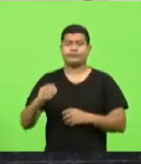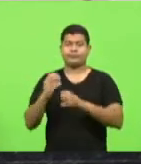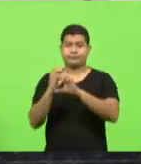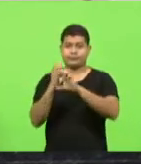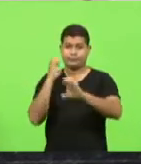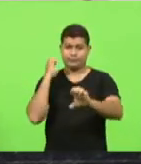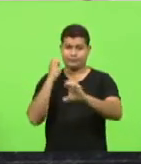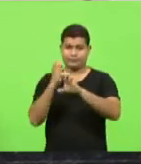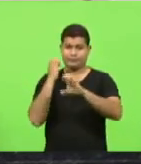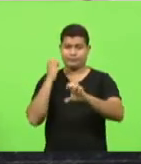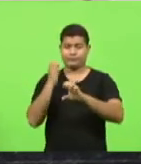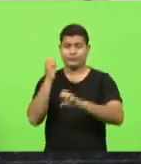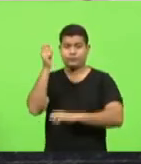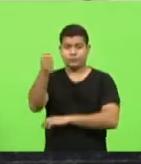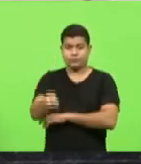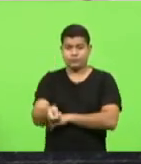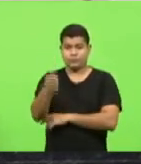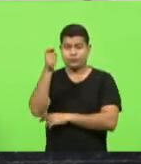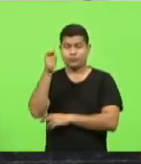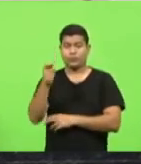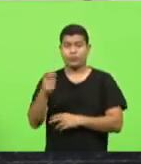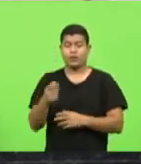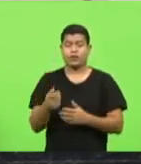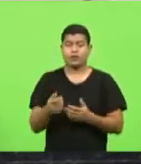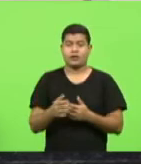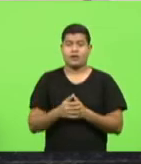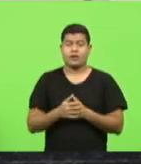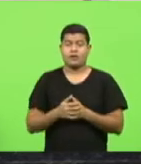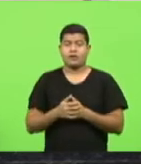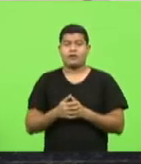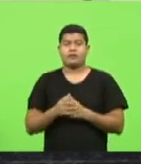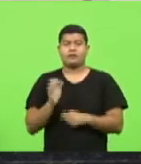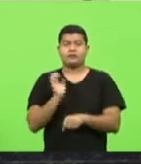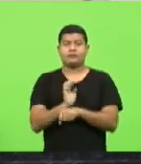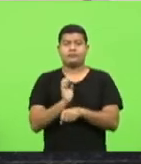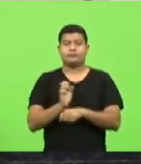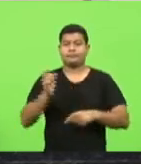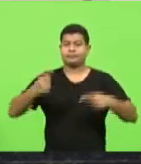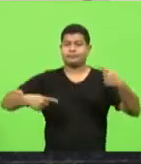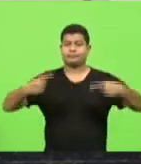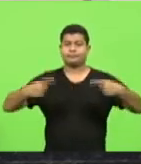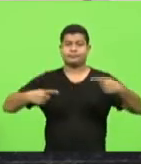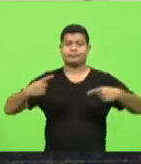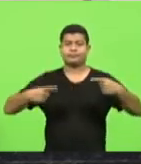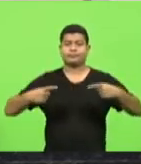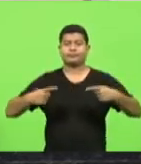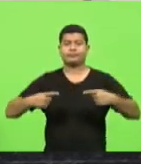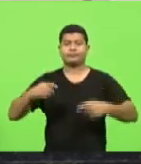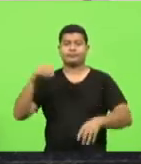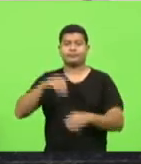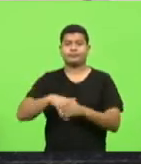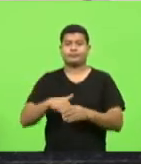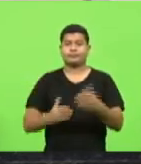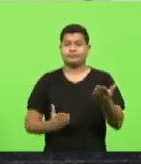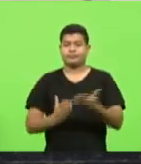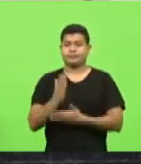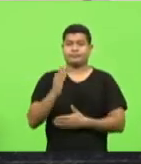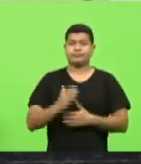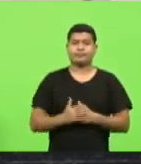da pesca pelo estado em discussão em votação aprovado